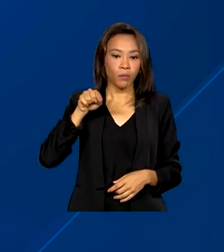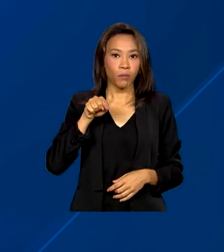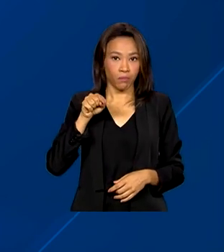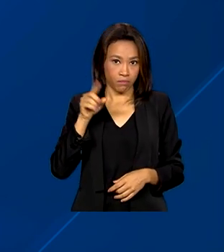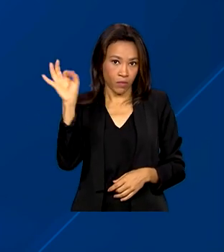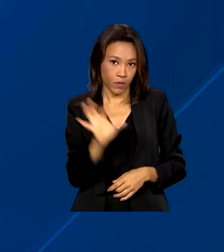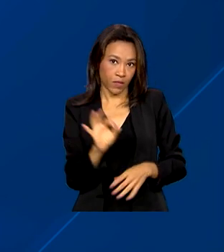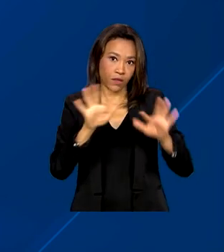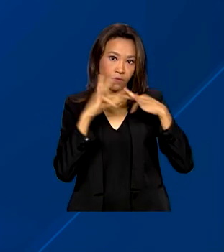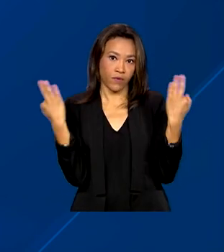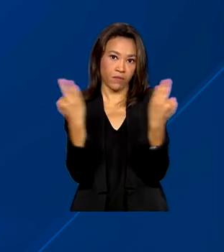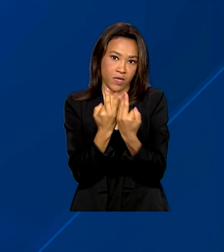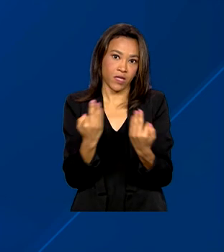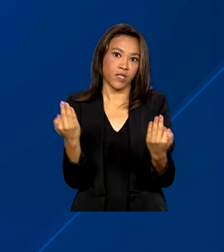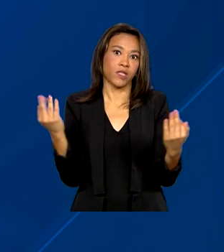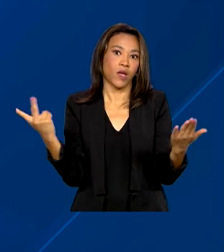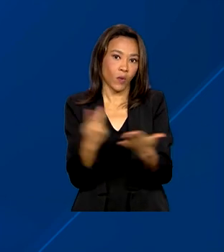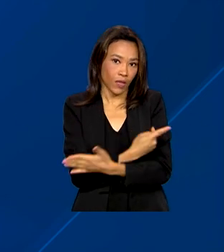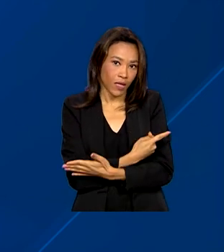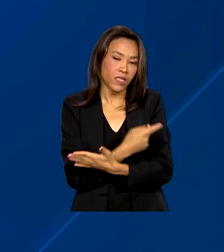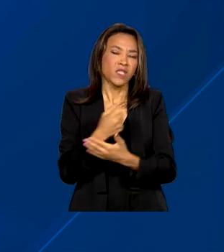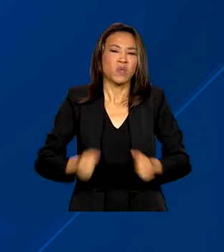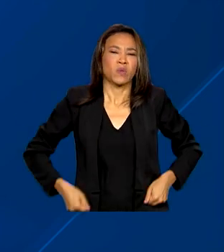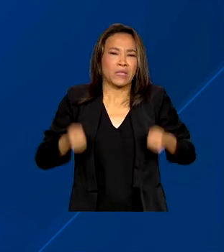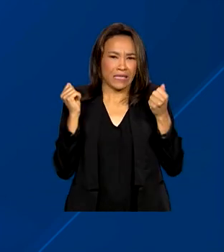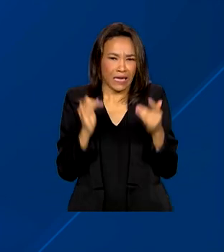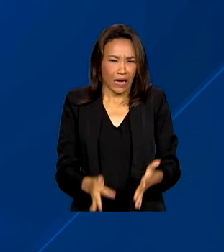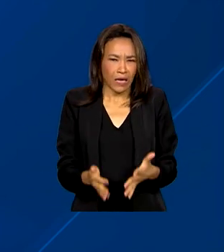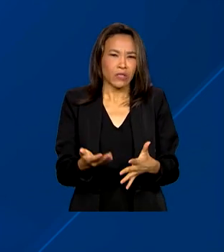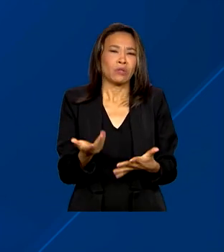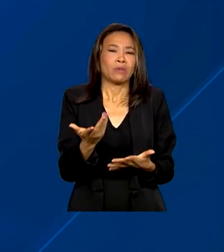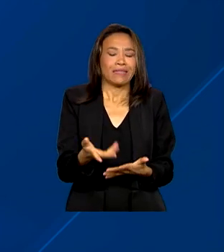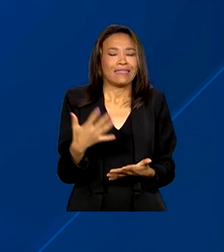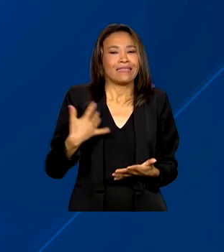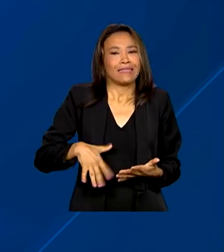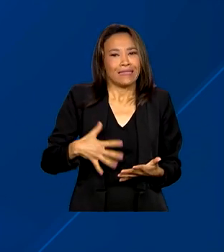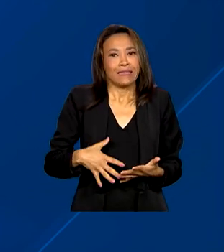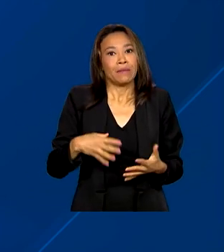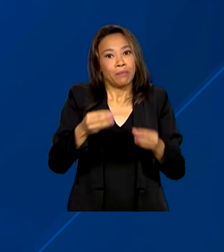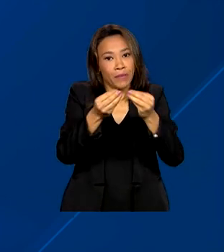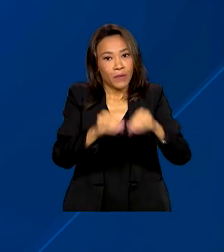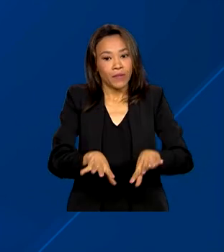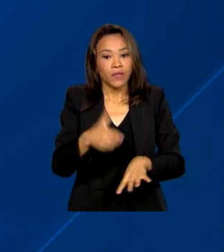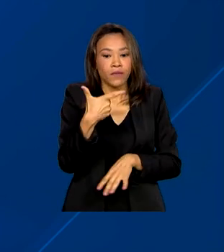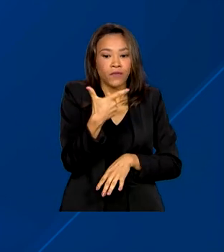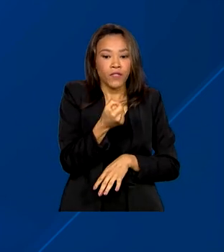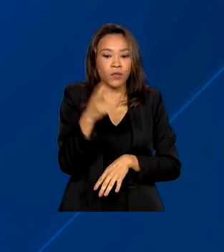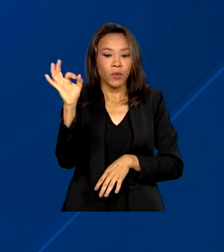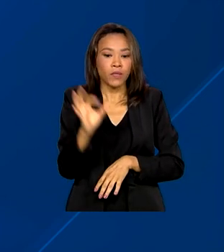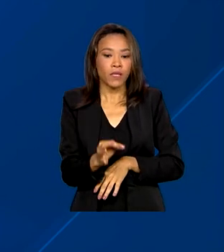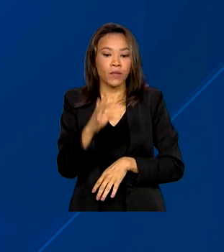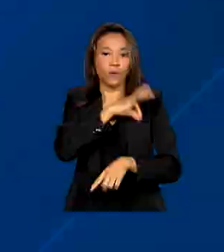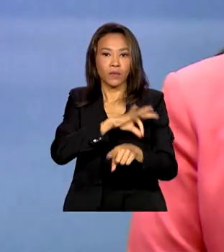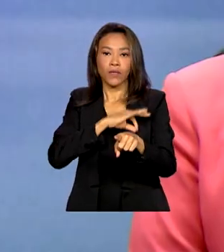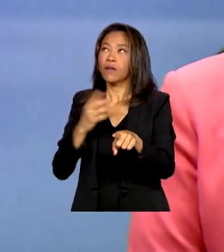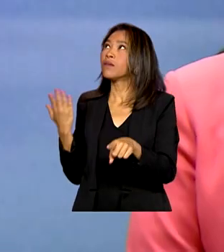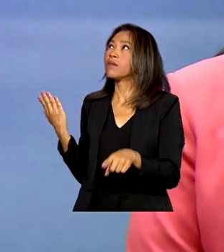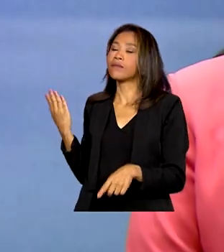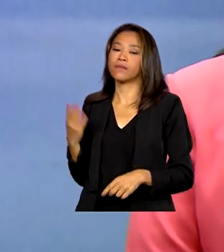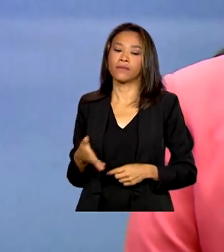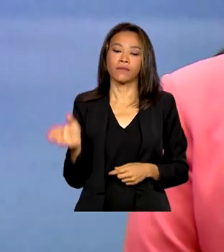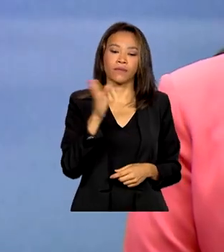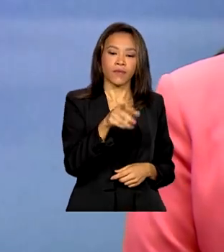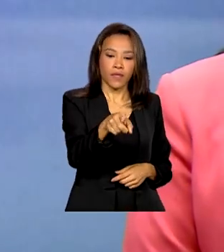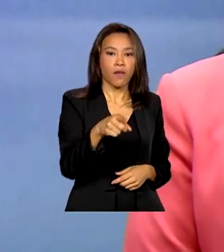afetadas pela tuberculose, os gastos com a doença comprometem 20% do orçamento doméstico. A gente vai